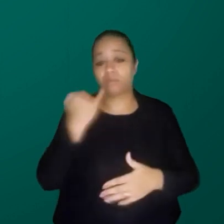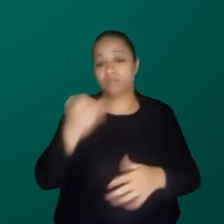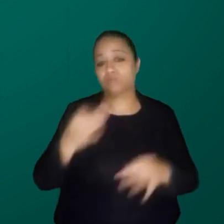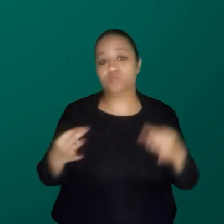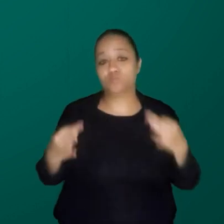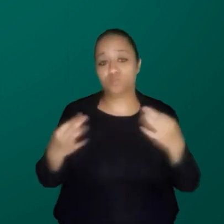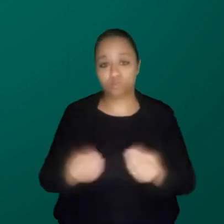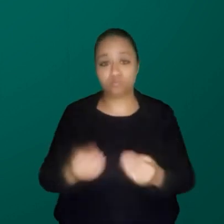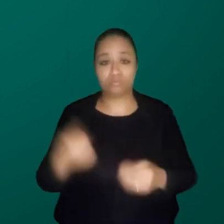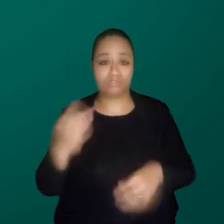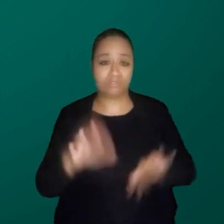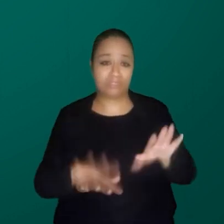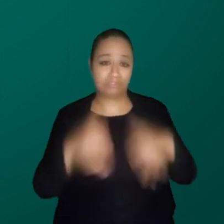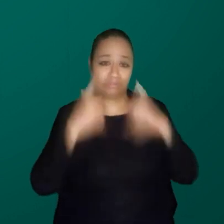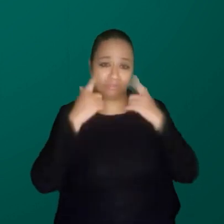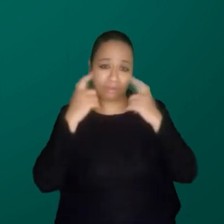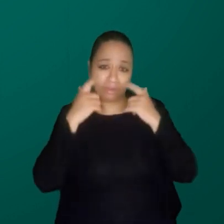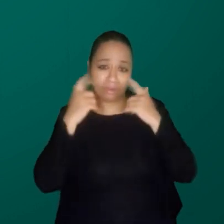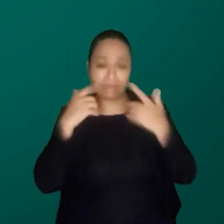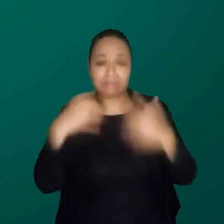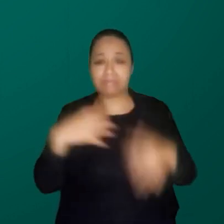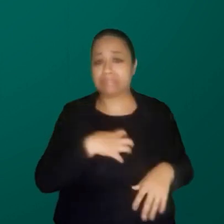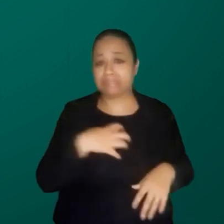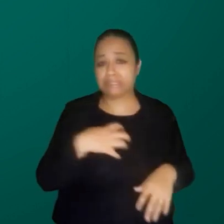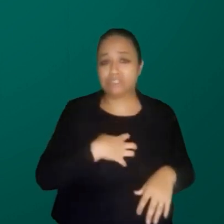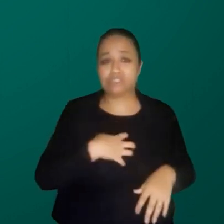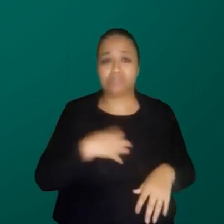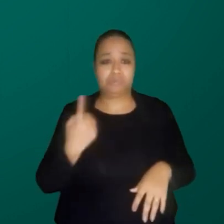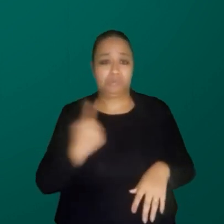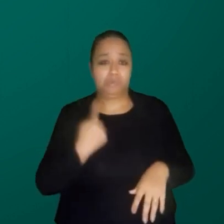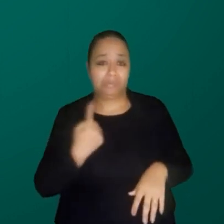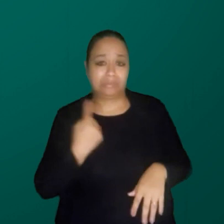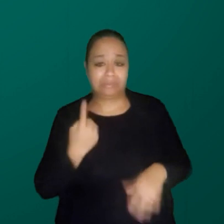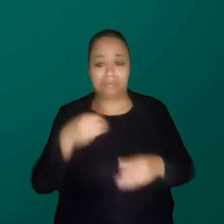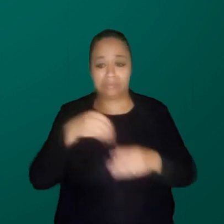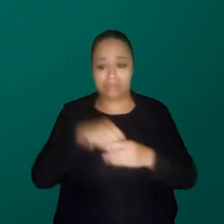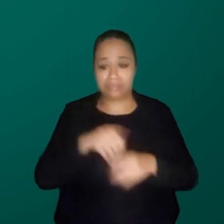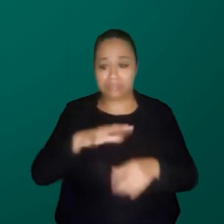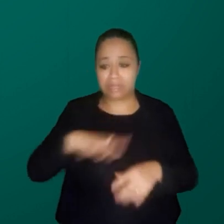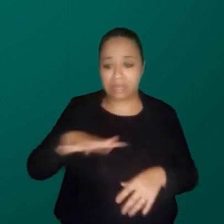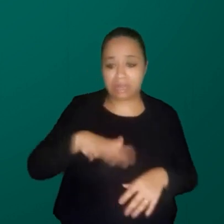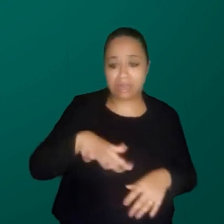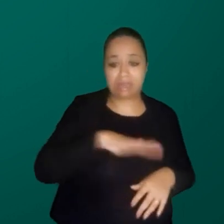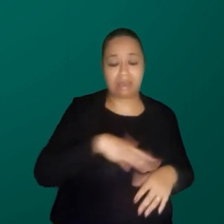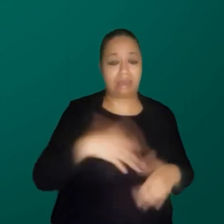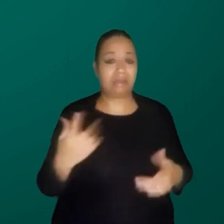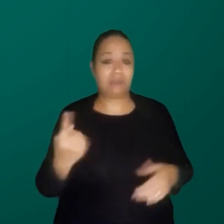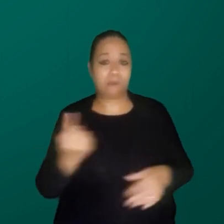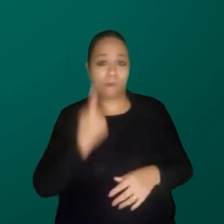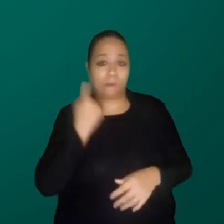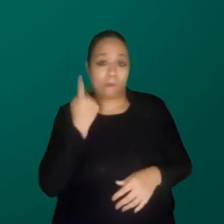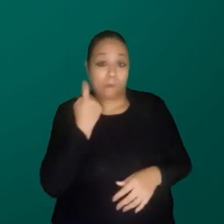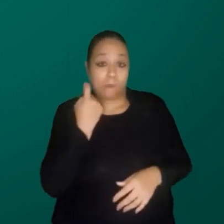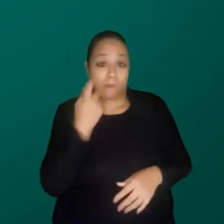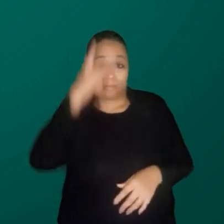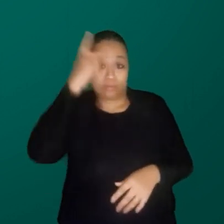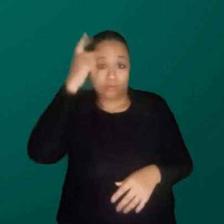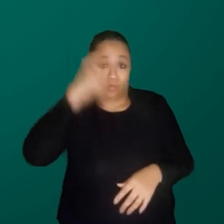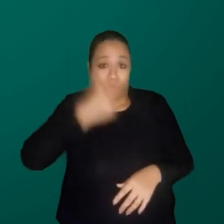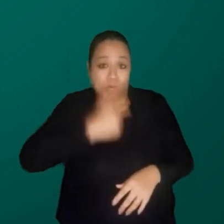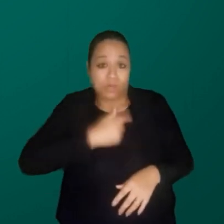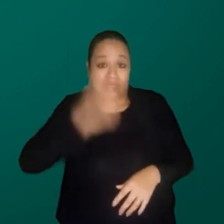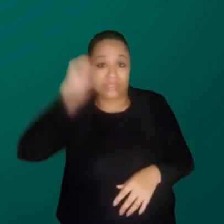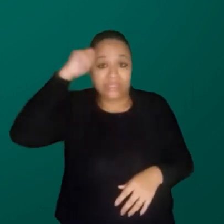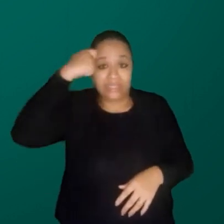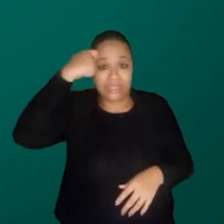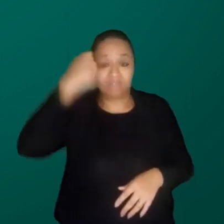gente chora muitas vezes por se sentir um elefante branco dentro dos espaços, ser aquela pessoa única negra ali daquele espaço. e tudo que